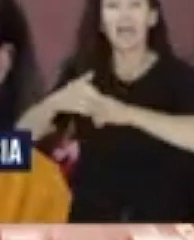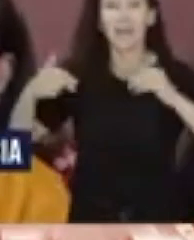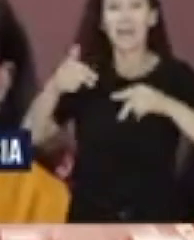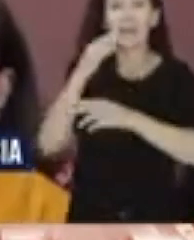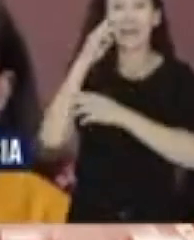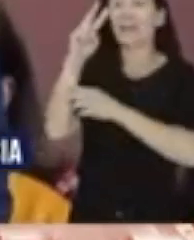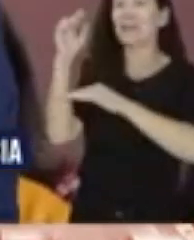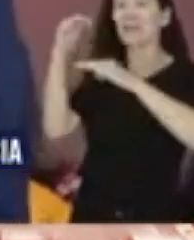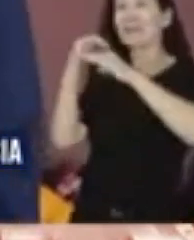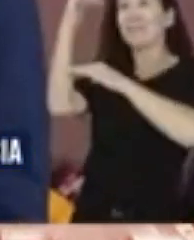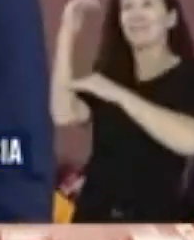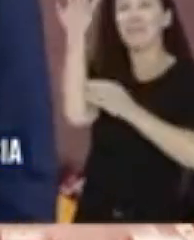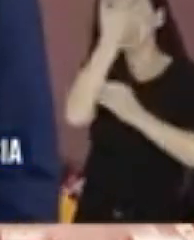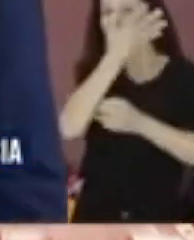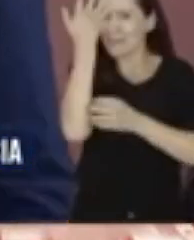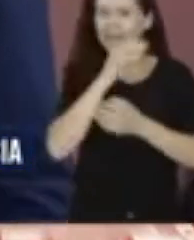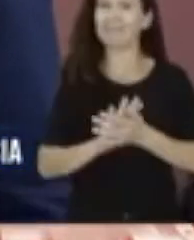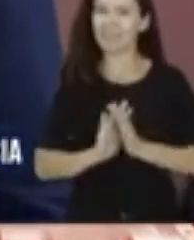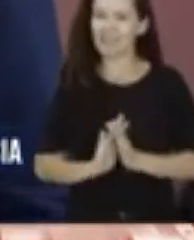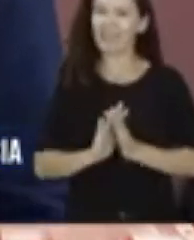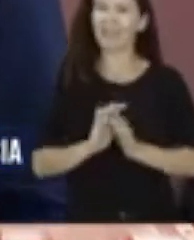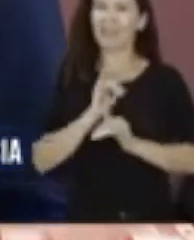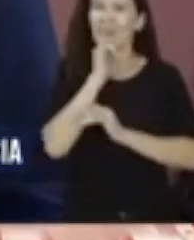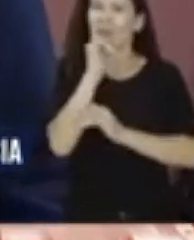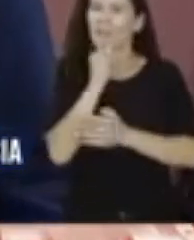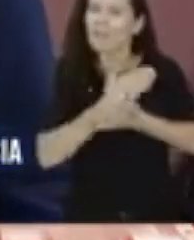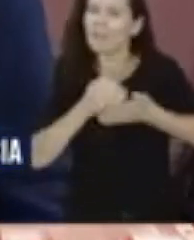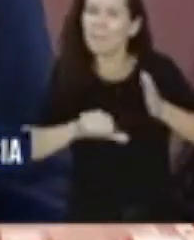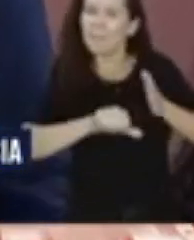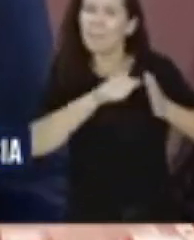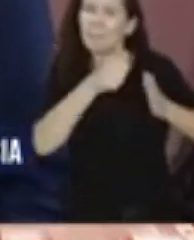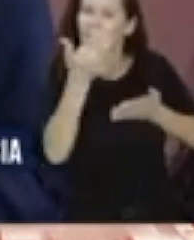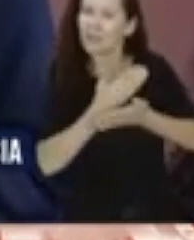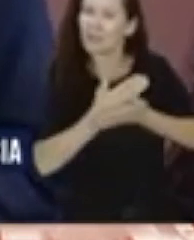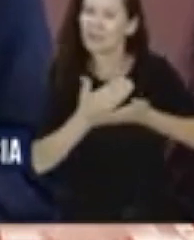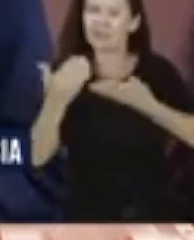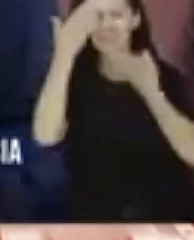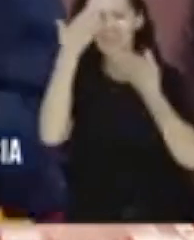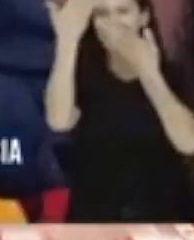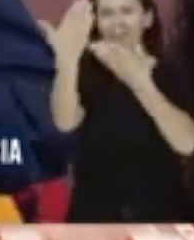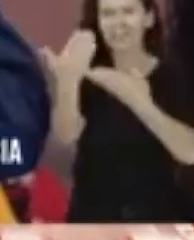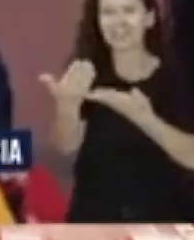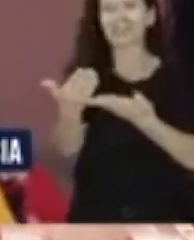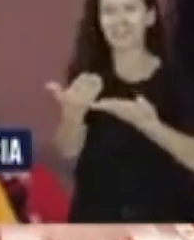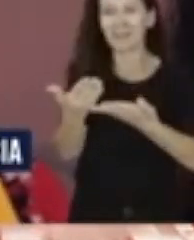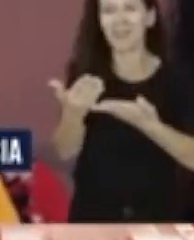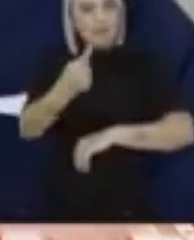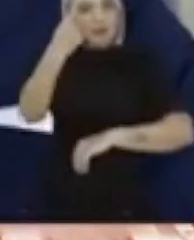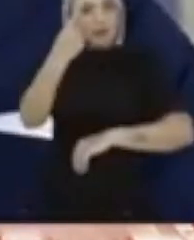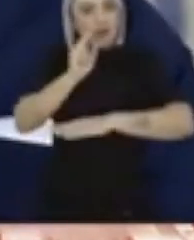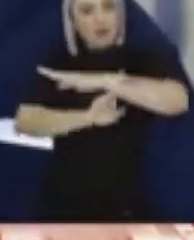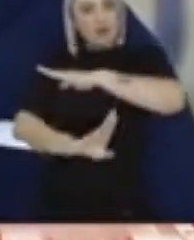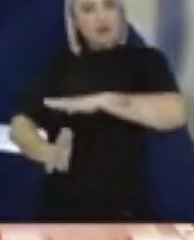dialogando com essa ideia, né? Então o primeiro movimento que a gente vê no discurso do Lula é esse de falar com a juventude,